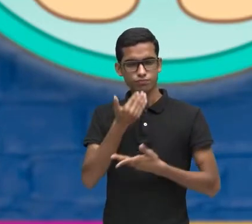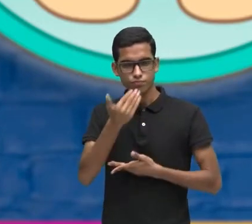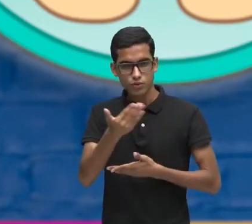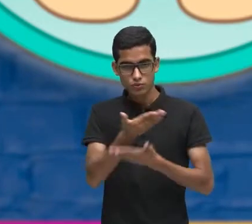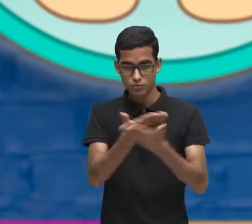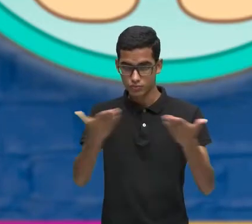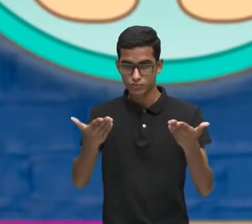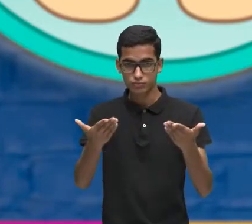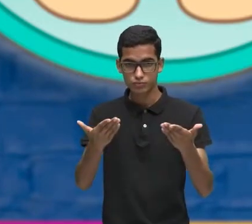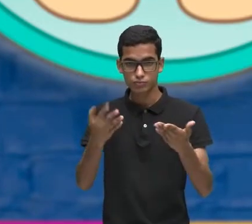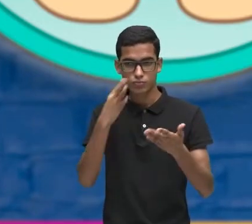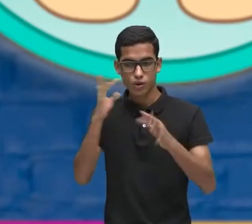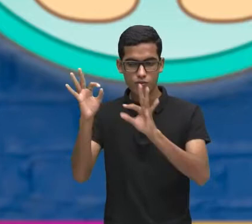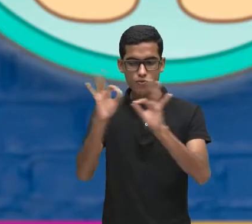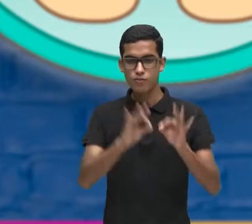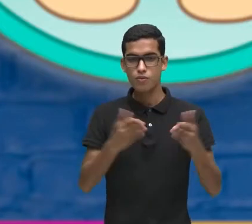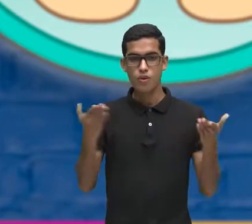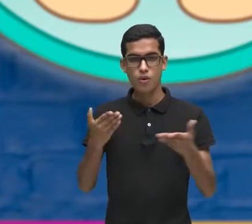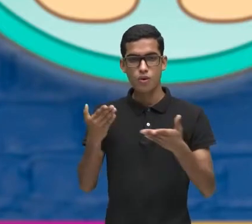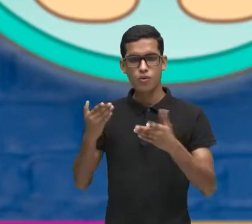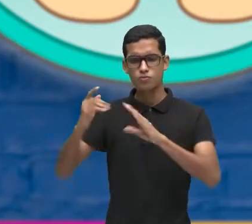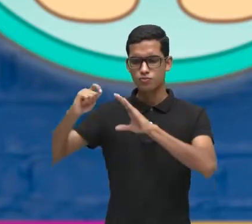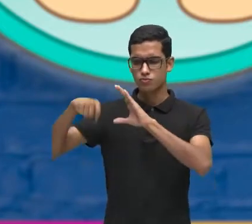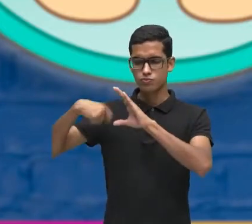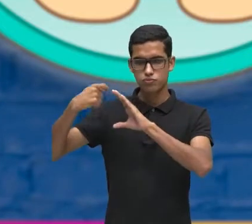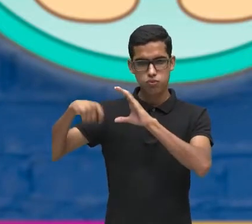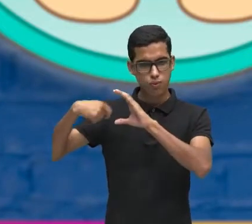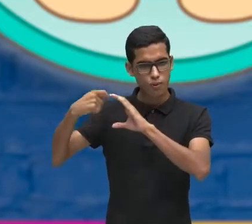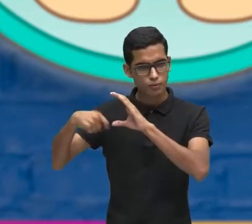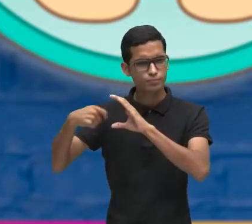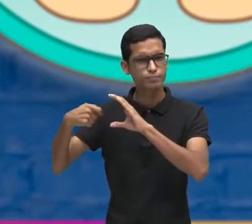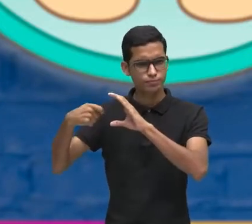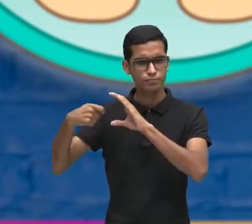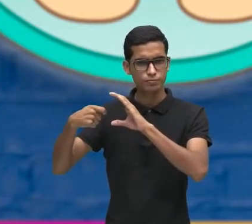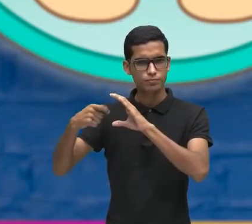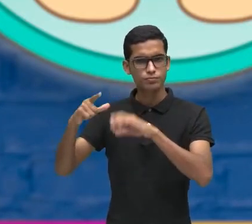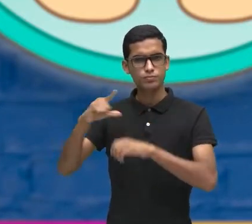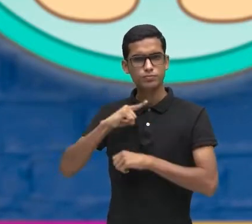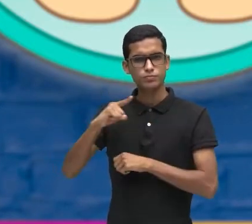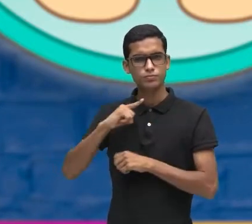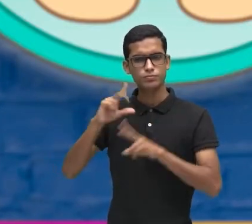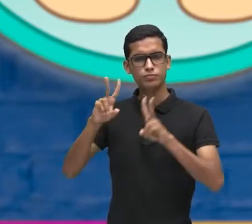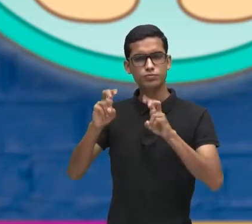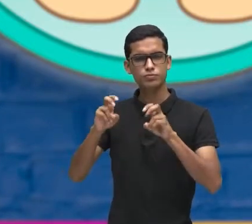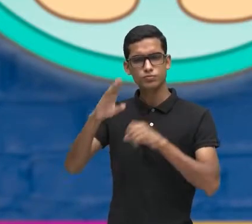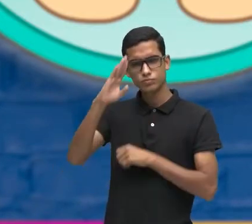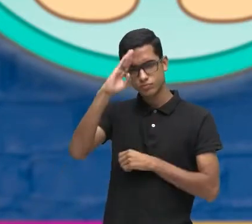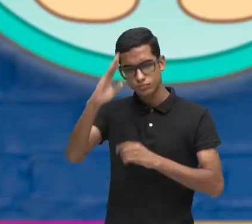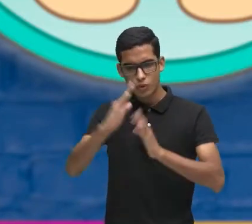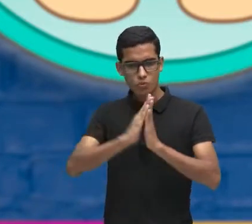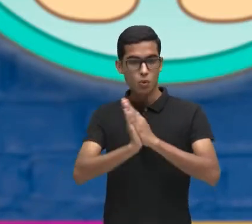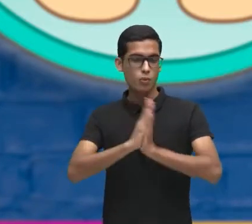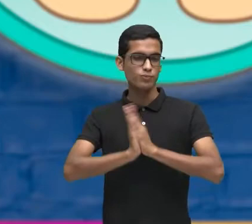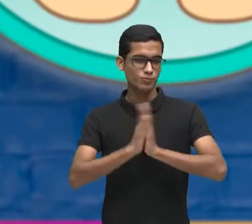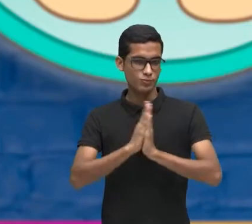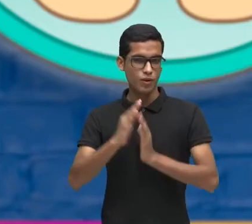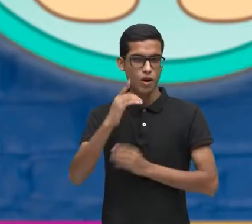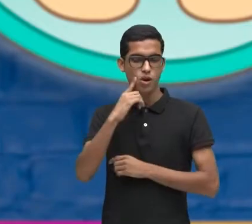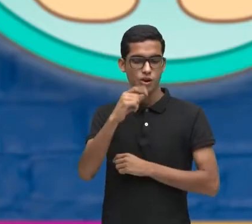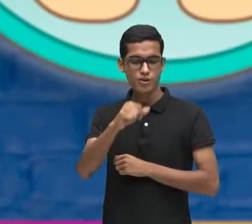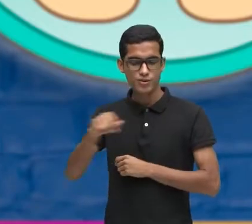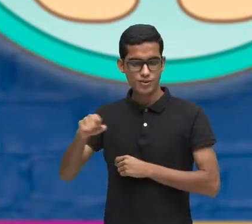nós assistirmos agora um vídeo, né? Que tem como tema a boneca de sal. Vamos lá?